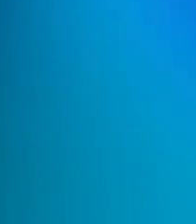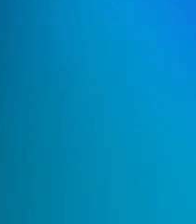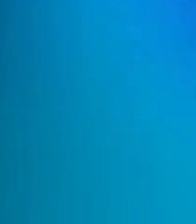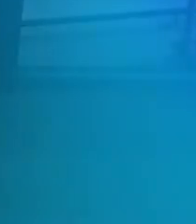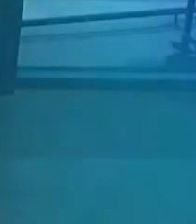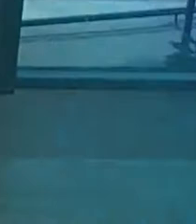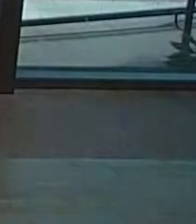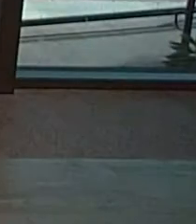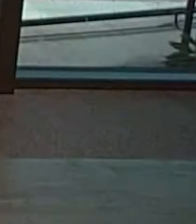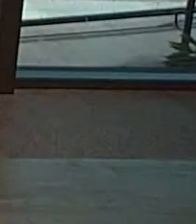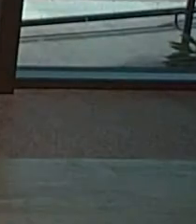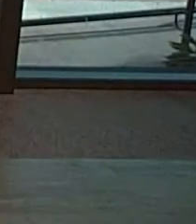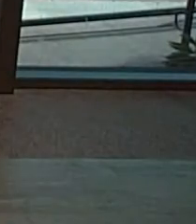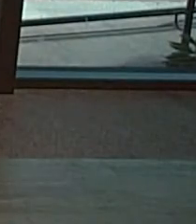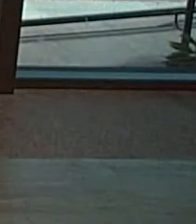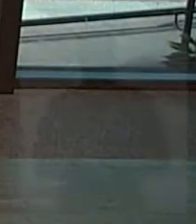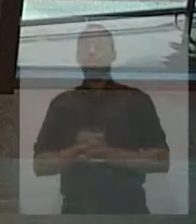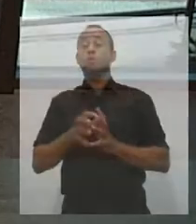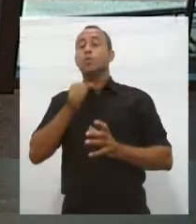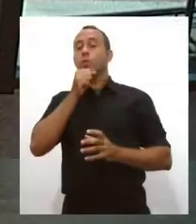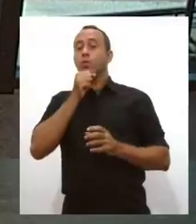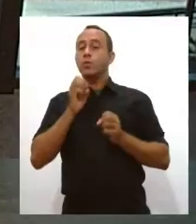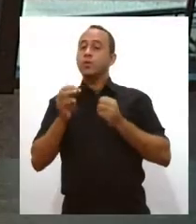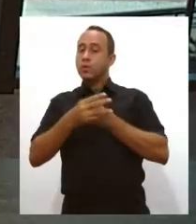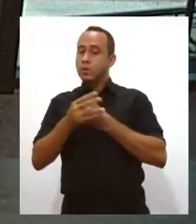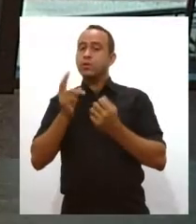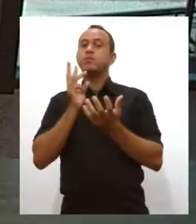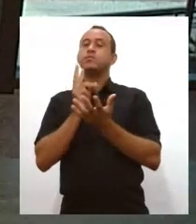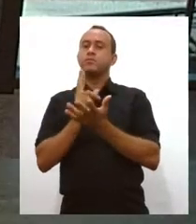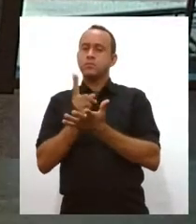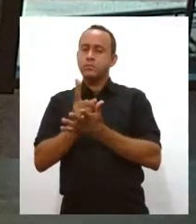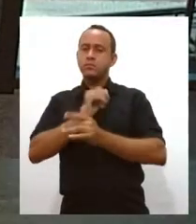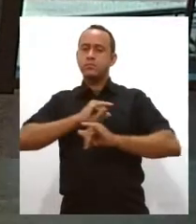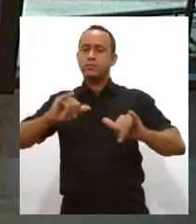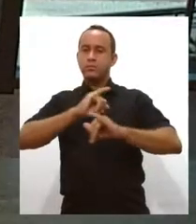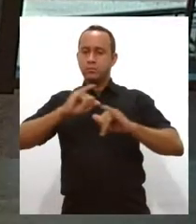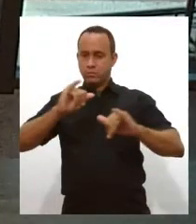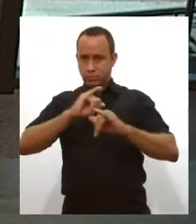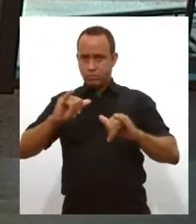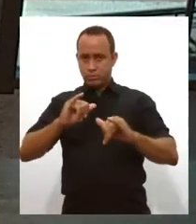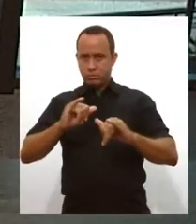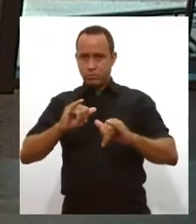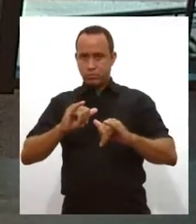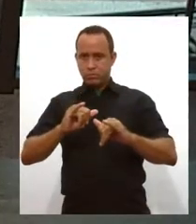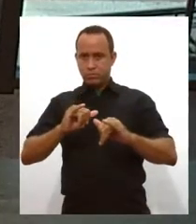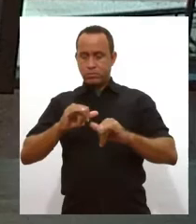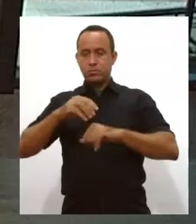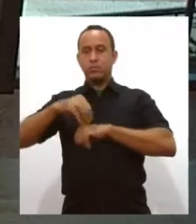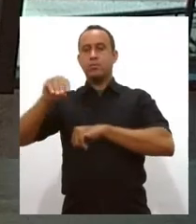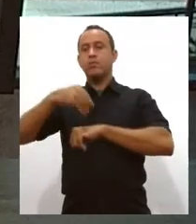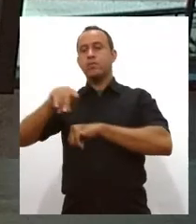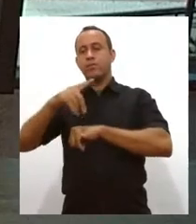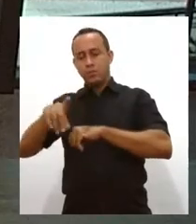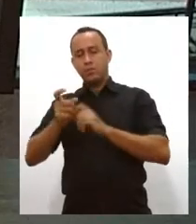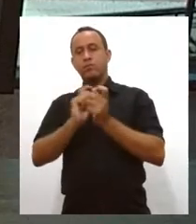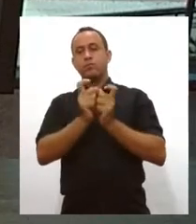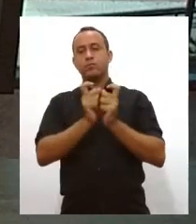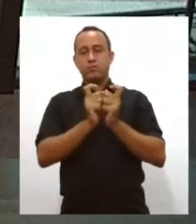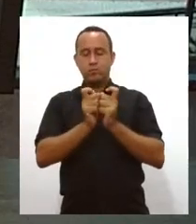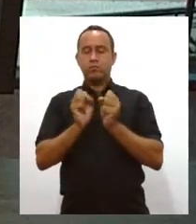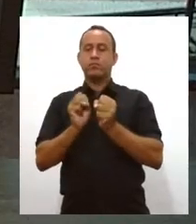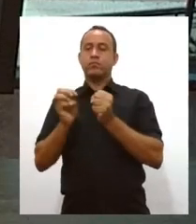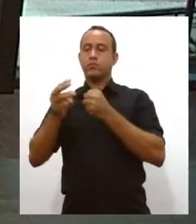E o Jornal da Lese sempre atualizando também a respeito das informações, dos dados da Covid-19.